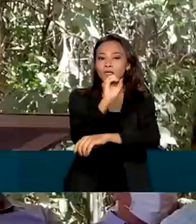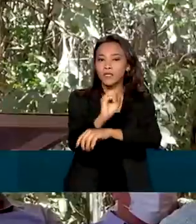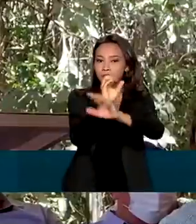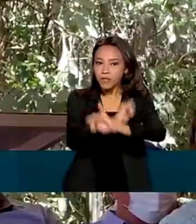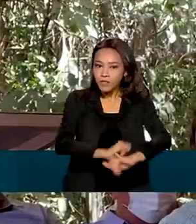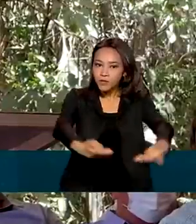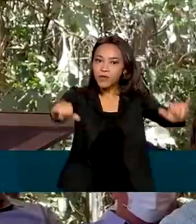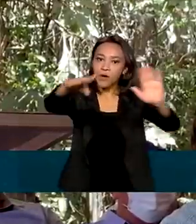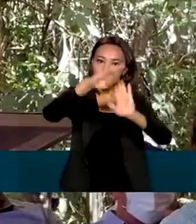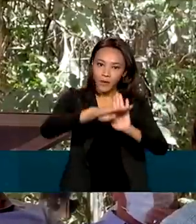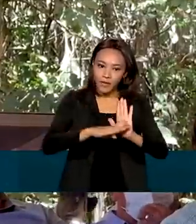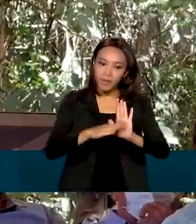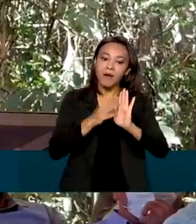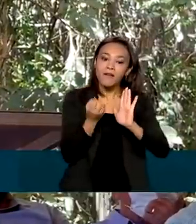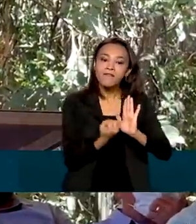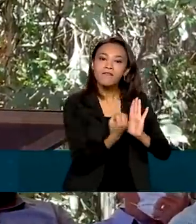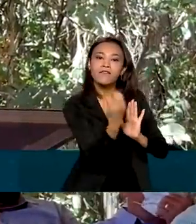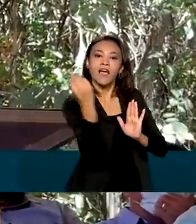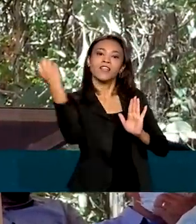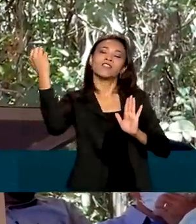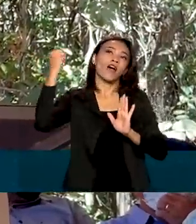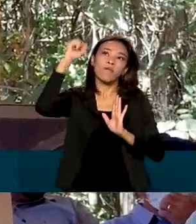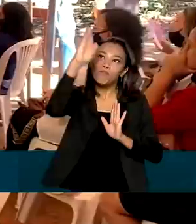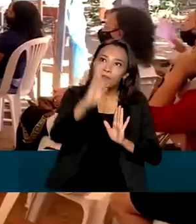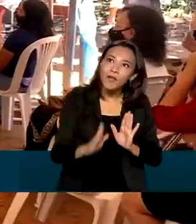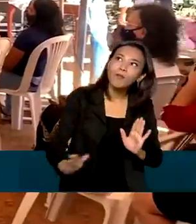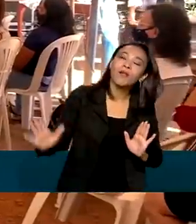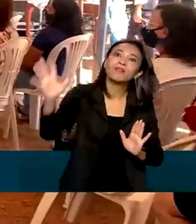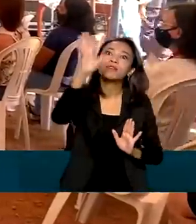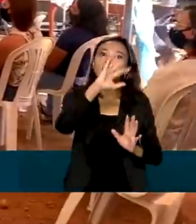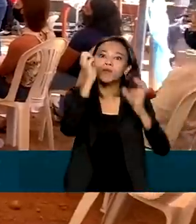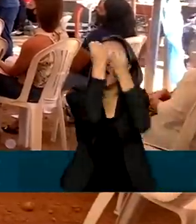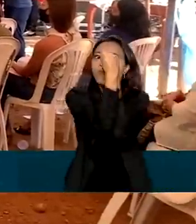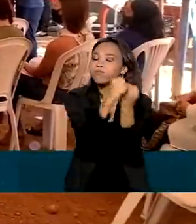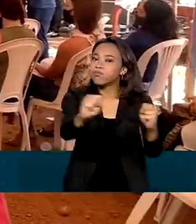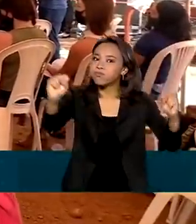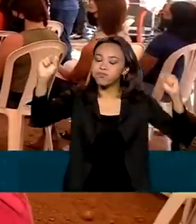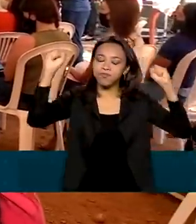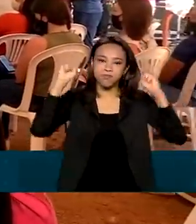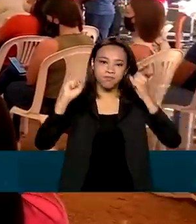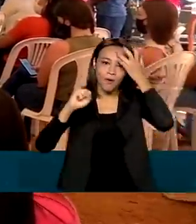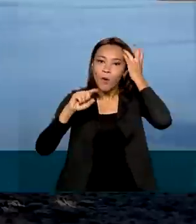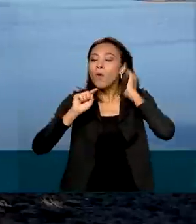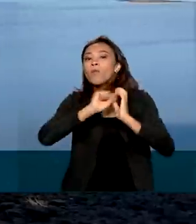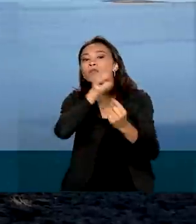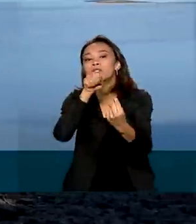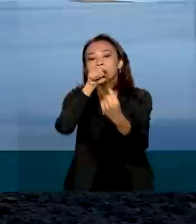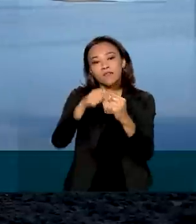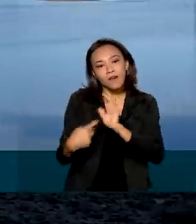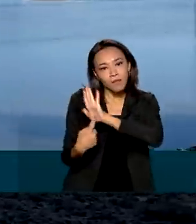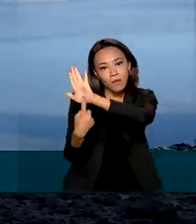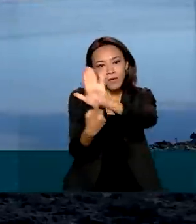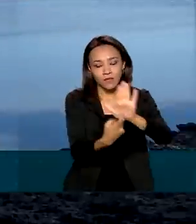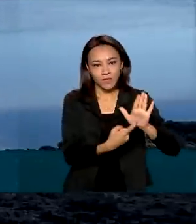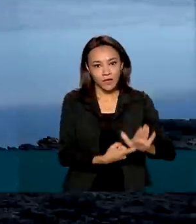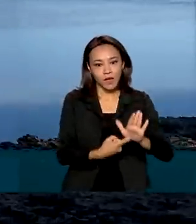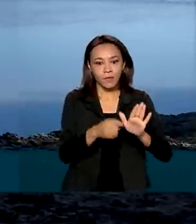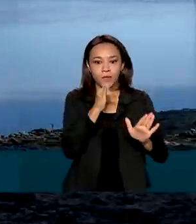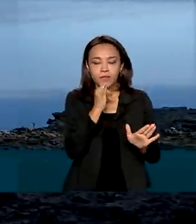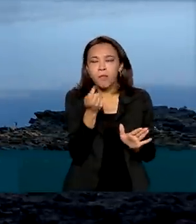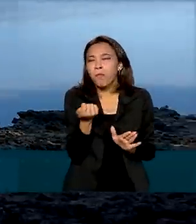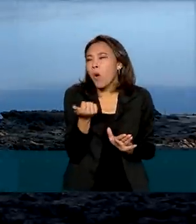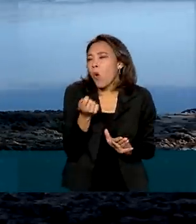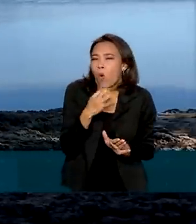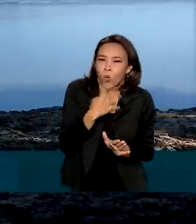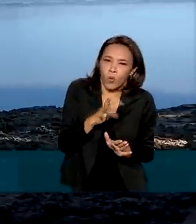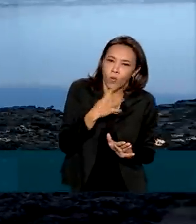campanha Viaje pelo Brasil, gigante pela própria natureza. A ideia é dar visibilidade a destinos pouco